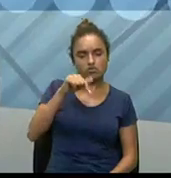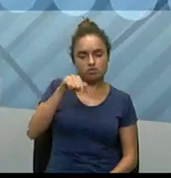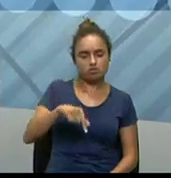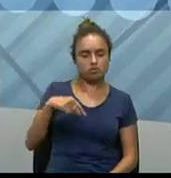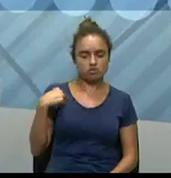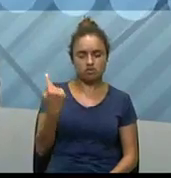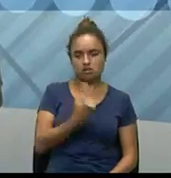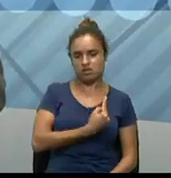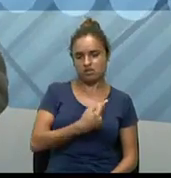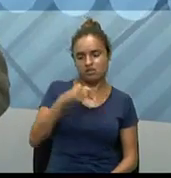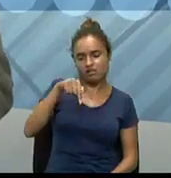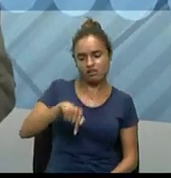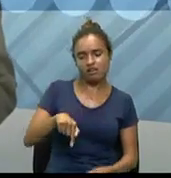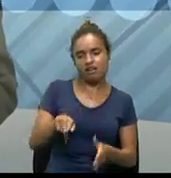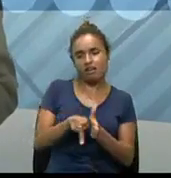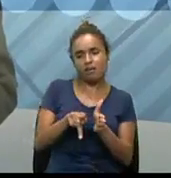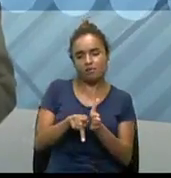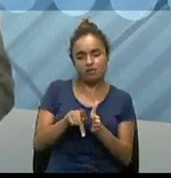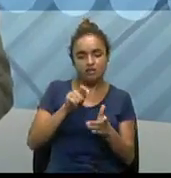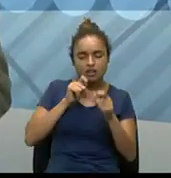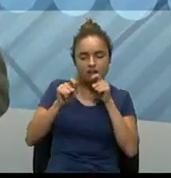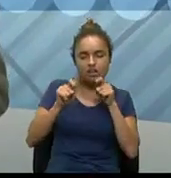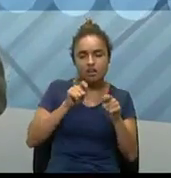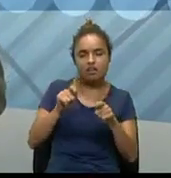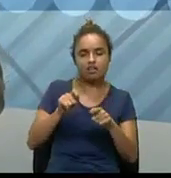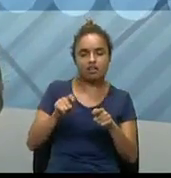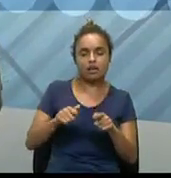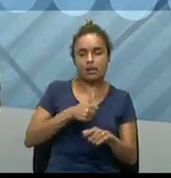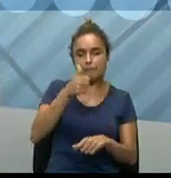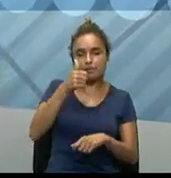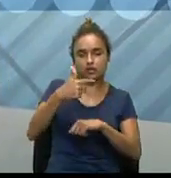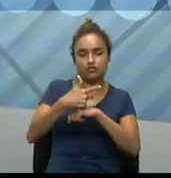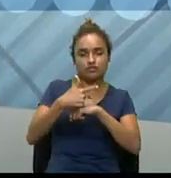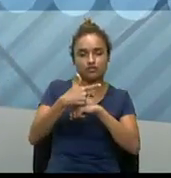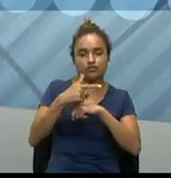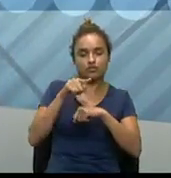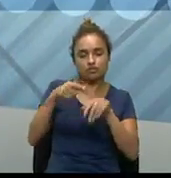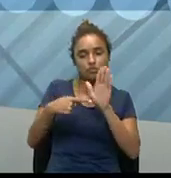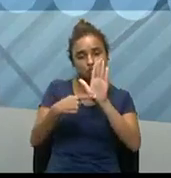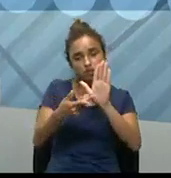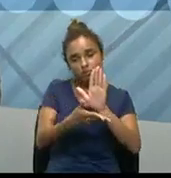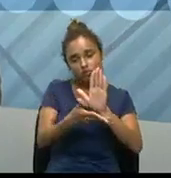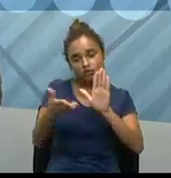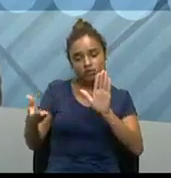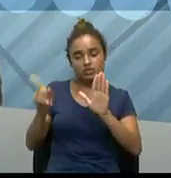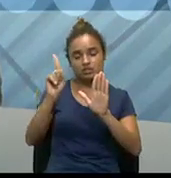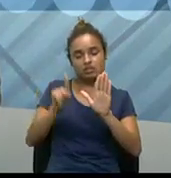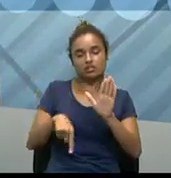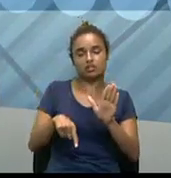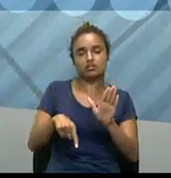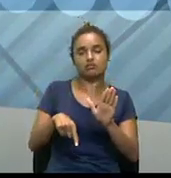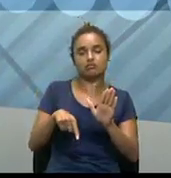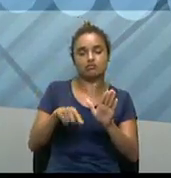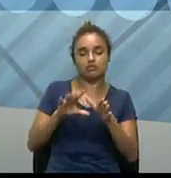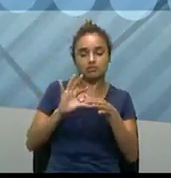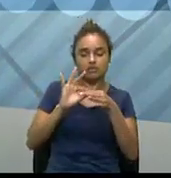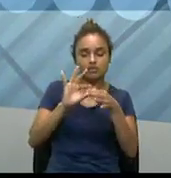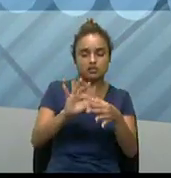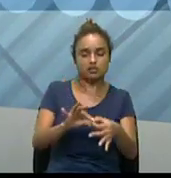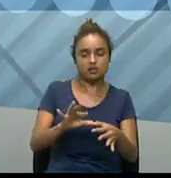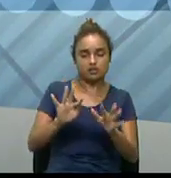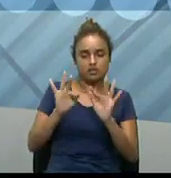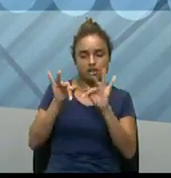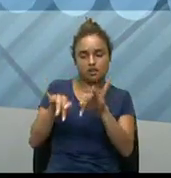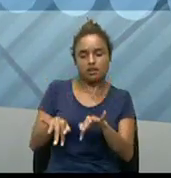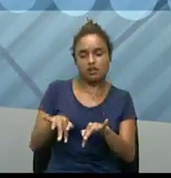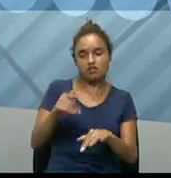noticiário que eu coloquei, o vídeo que eu coloquei, o primeiro vídeo que eu coloquei, né, então, ela foi vinculada no final